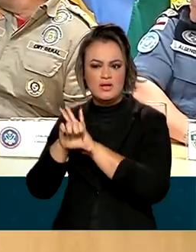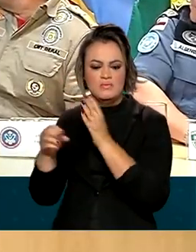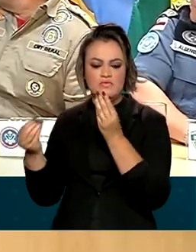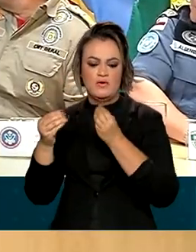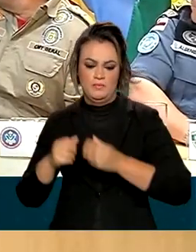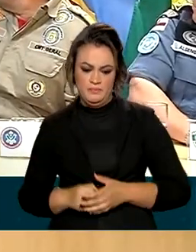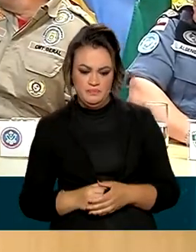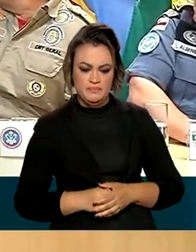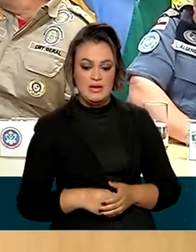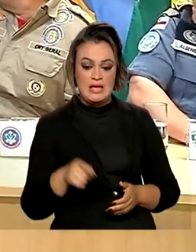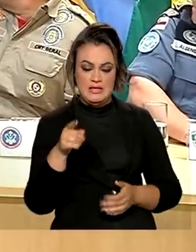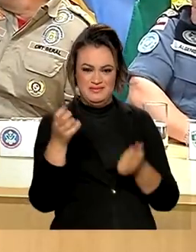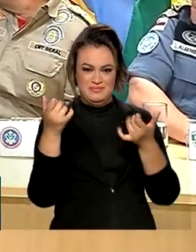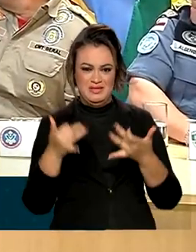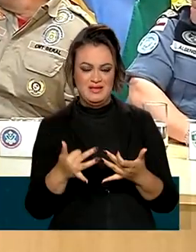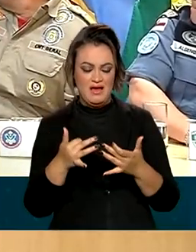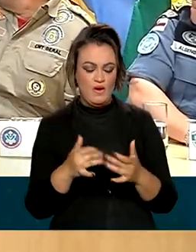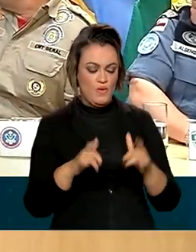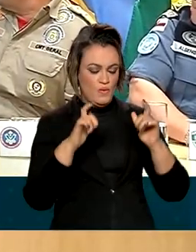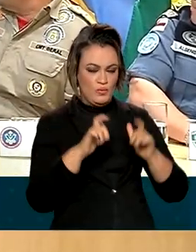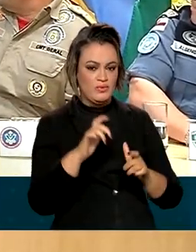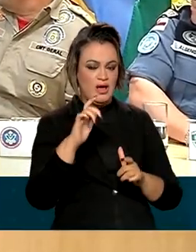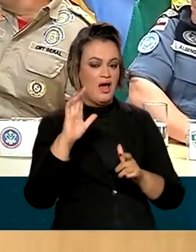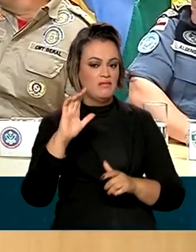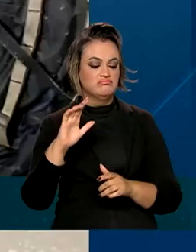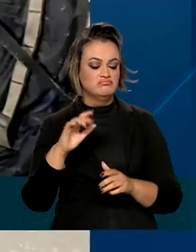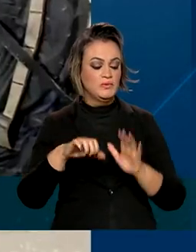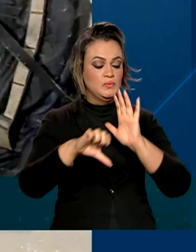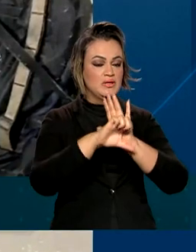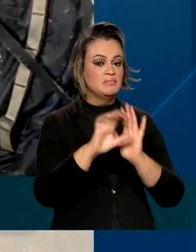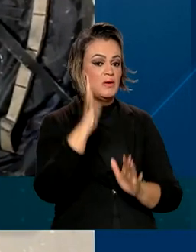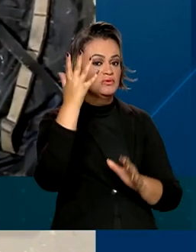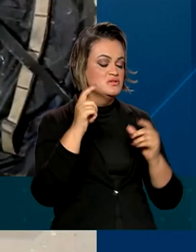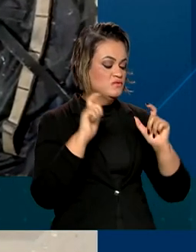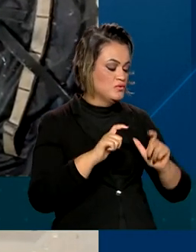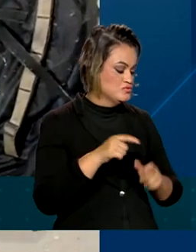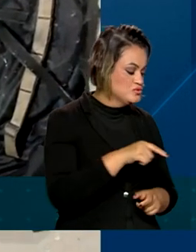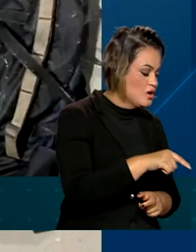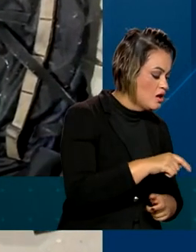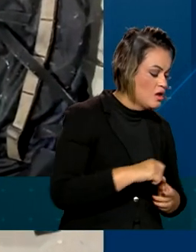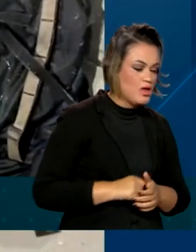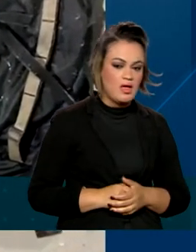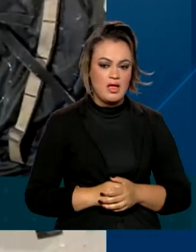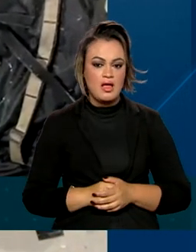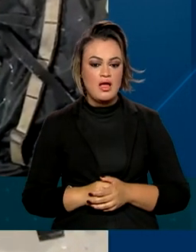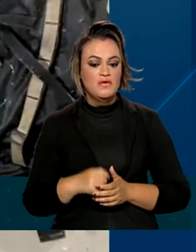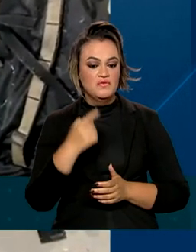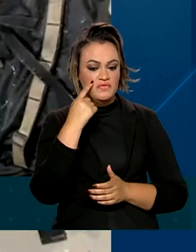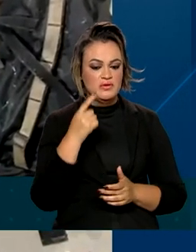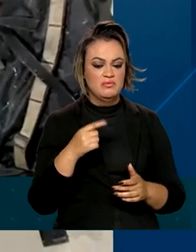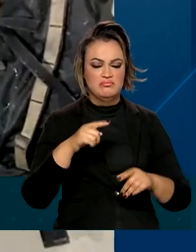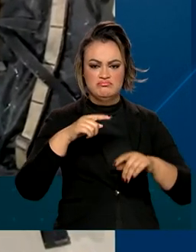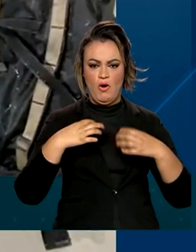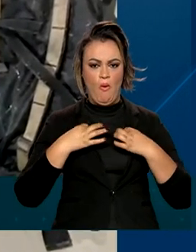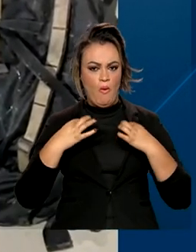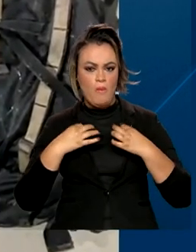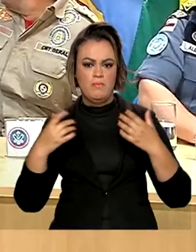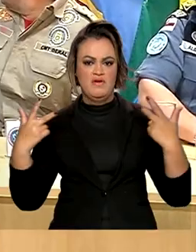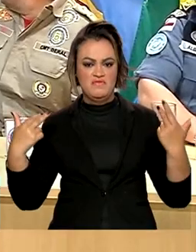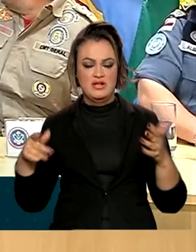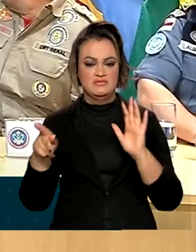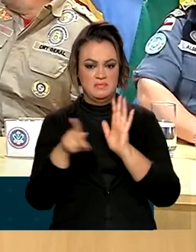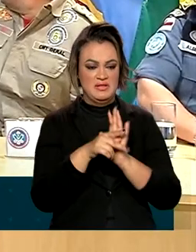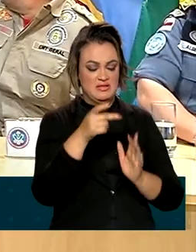então onde o evento aconteceu, o evento criminoso aconteceu, onde nós encontramos os pertences pessoais e a